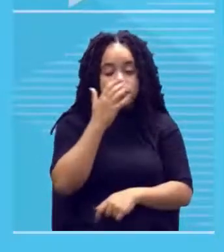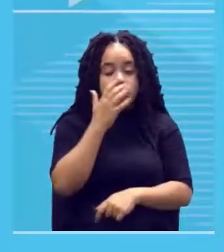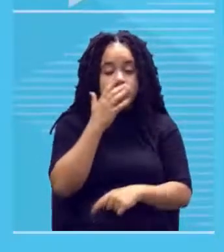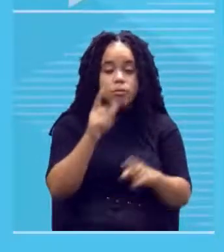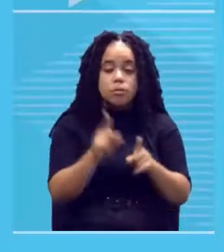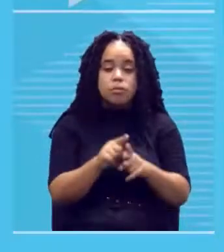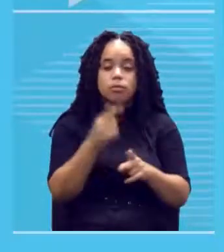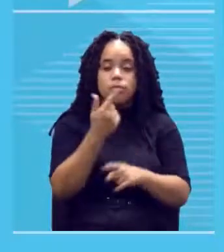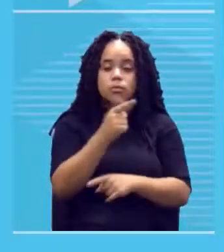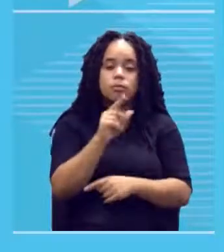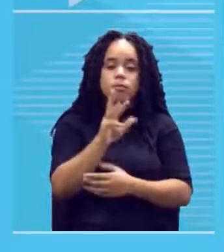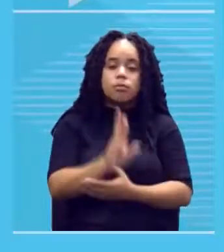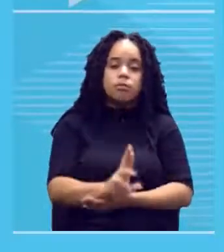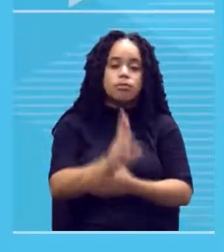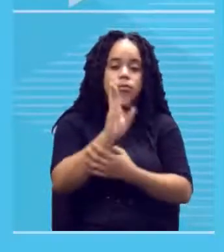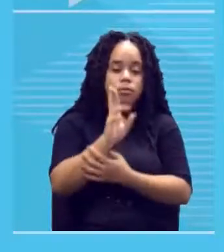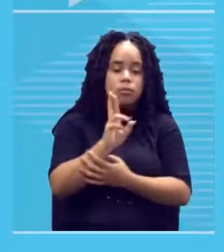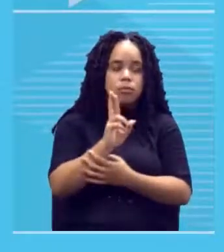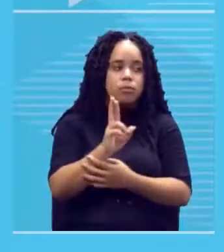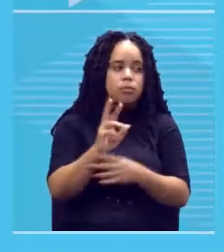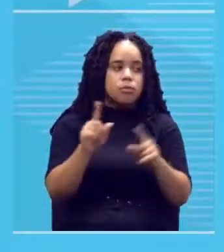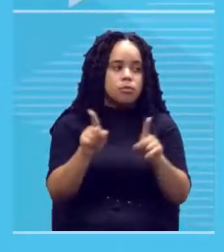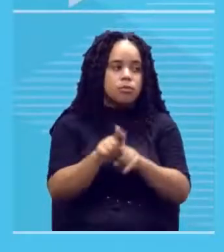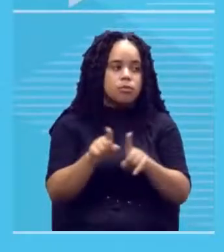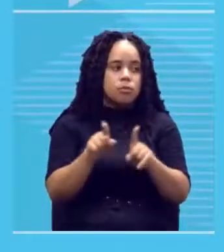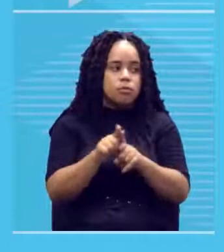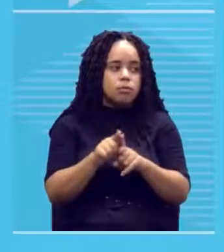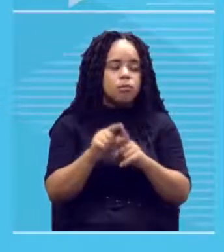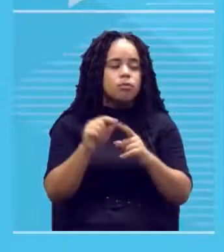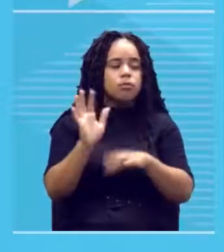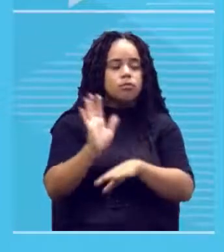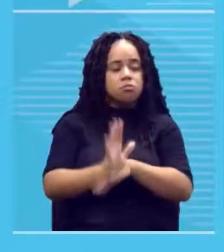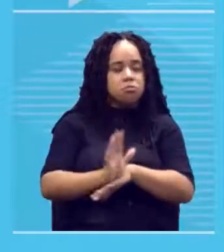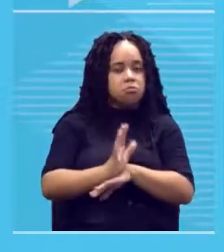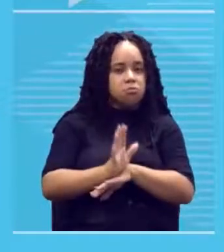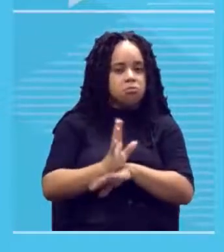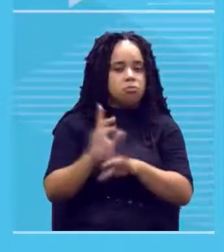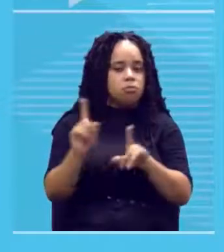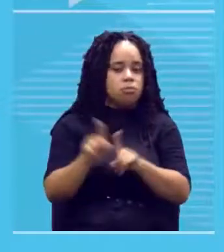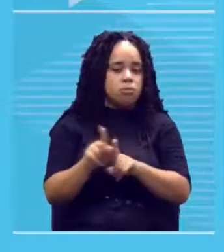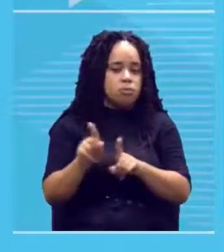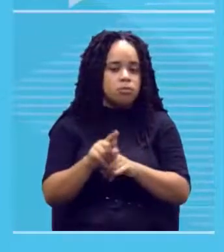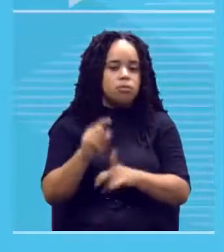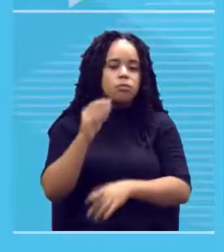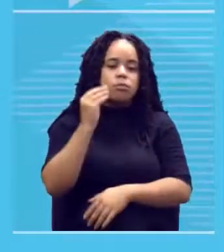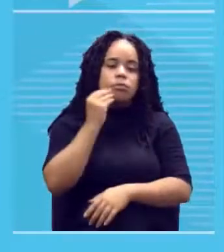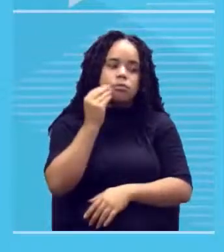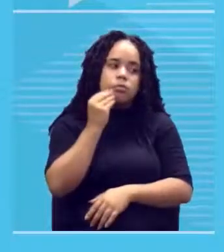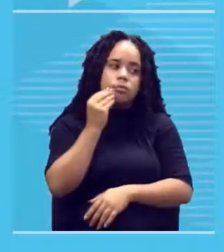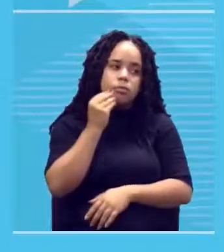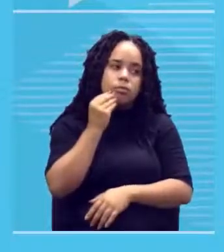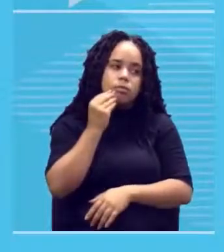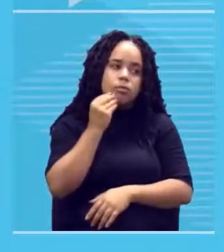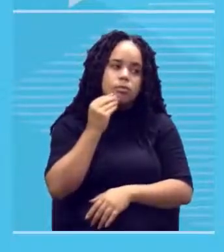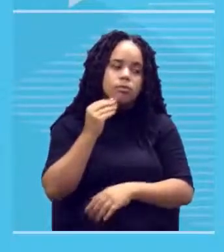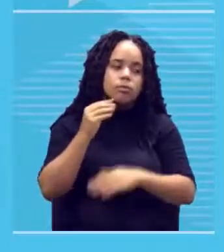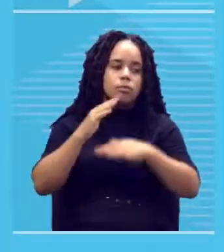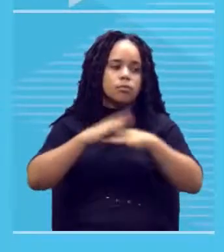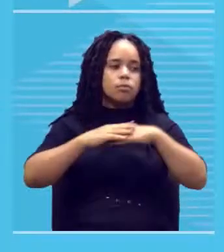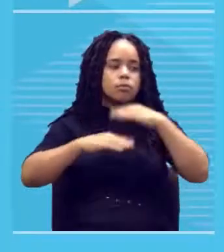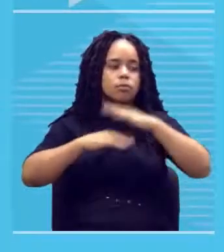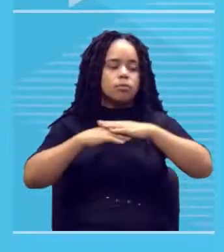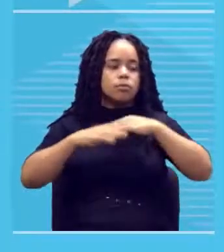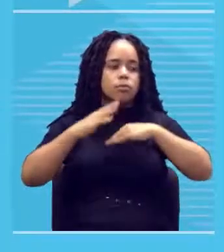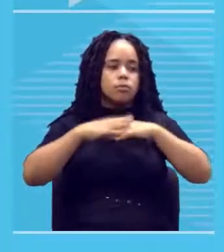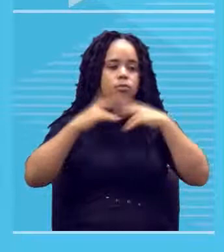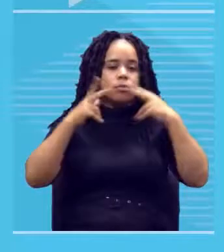referências em vídeos e ir tentando a sua sobreposição de camada